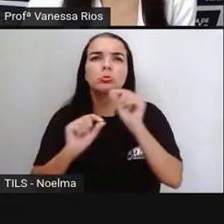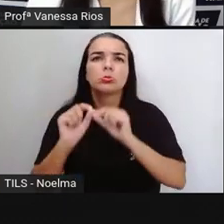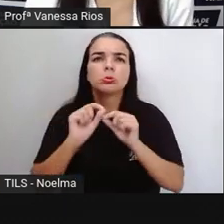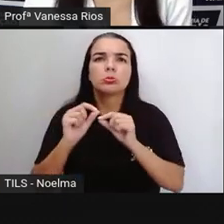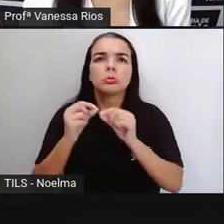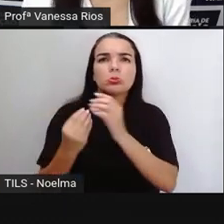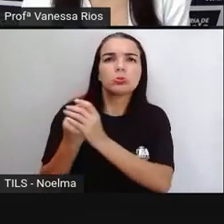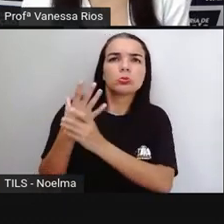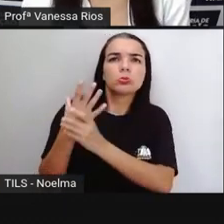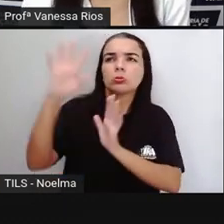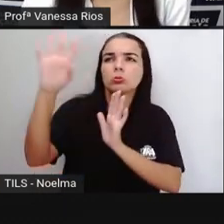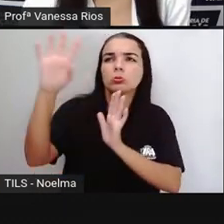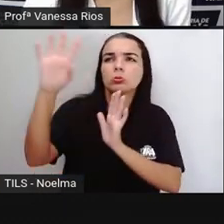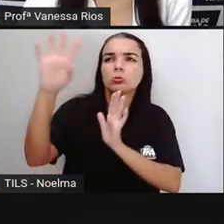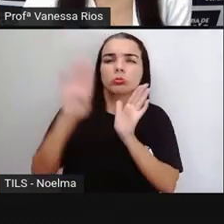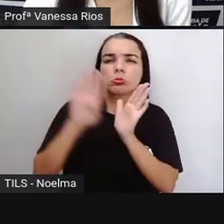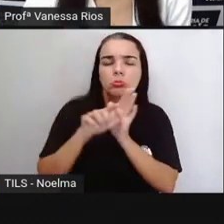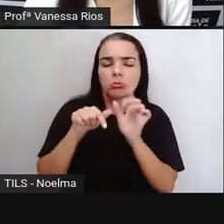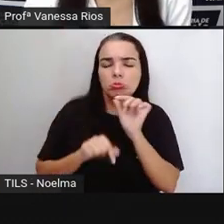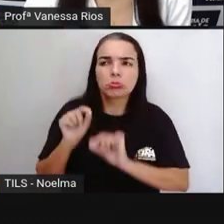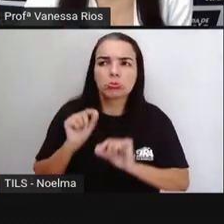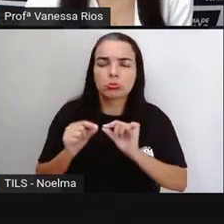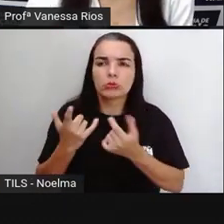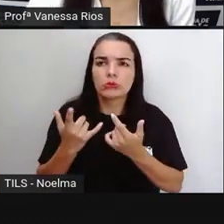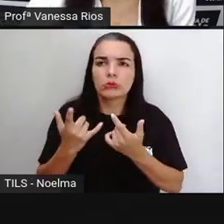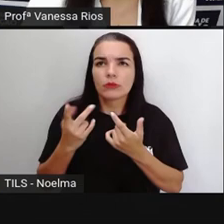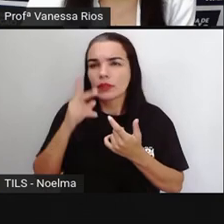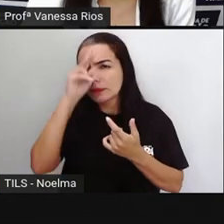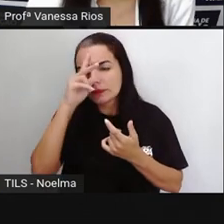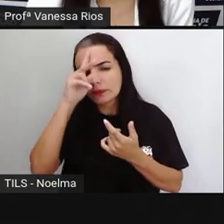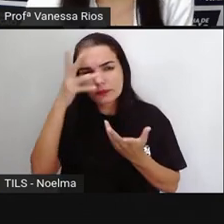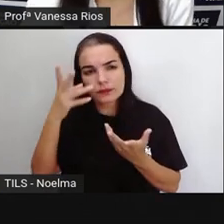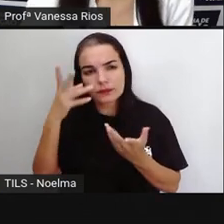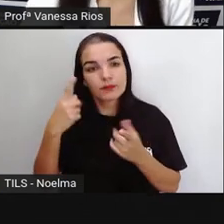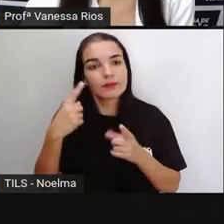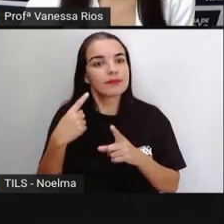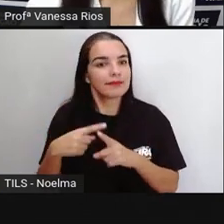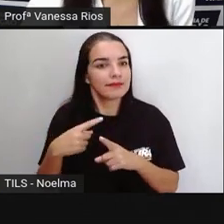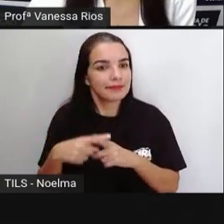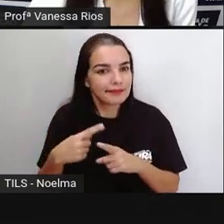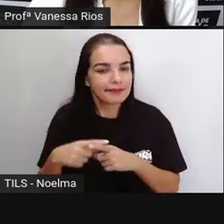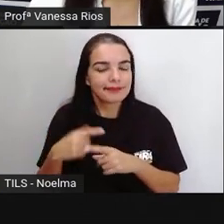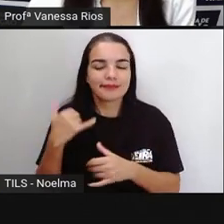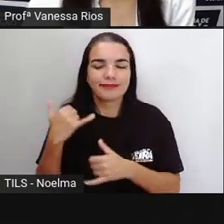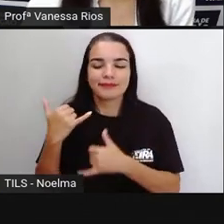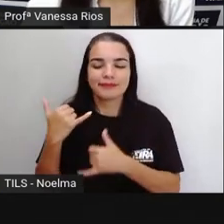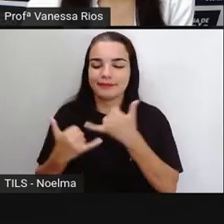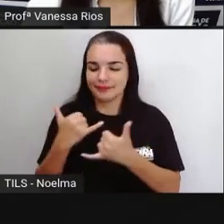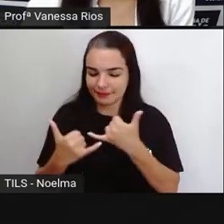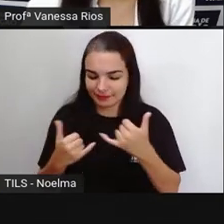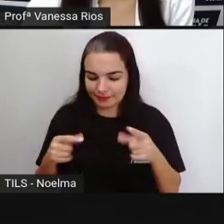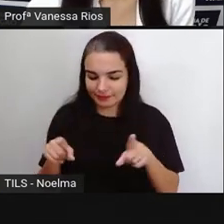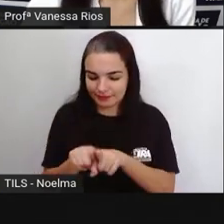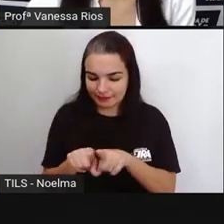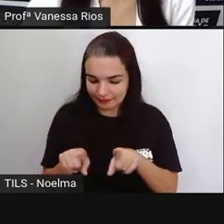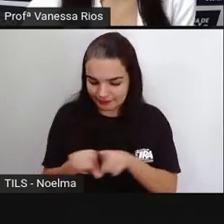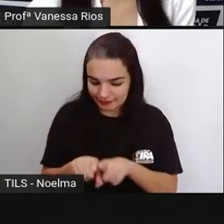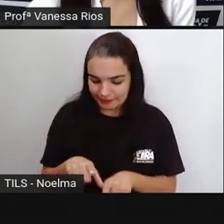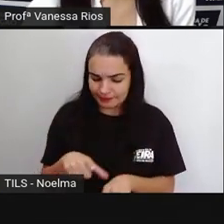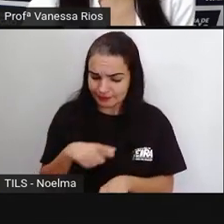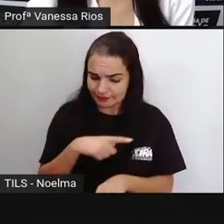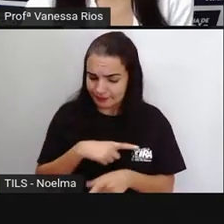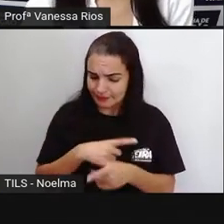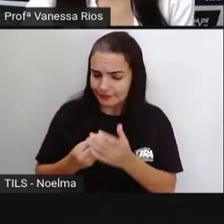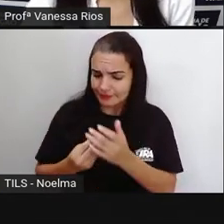origem, qual a história. Porque as brincadeiras também possuem história, também possuem origem. Elas